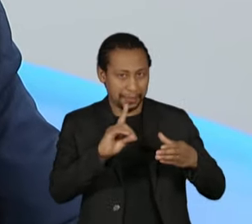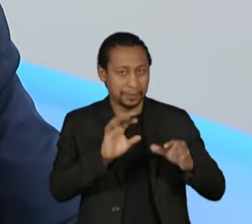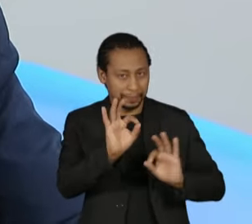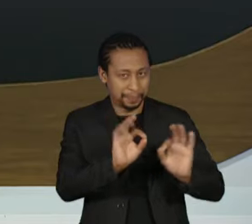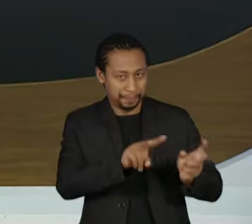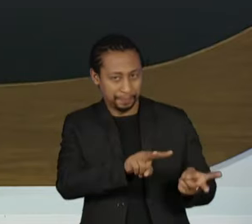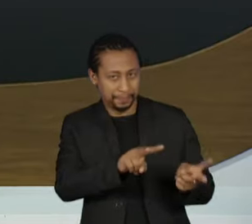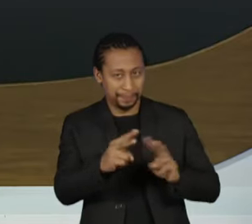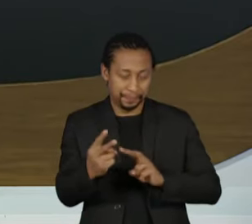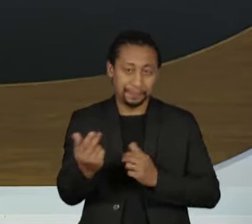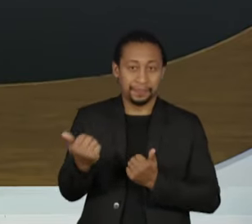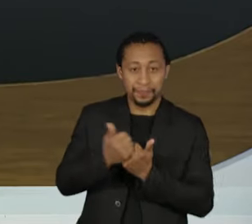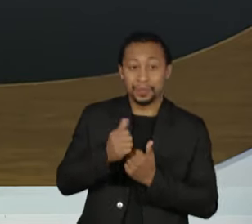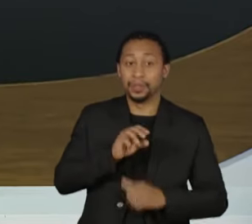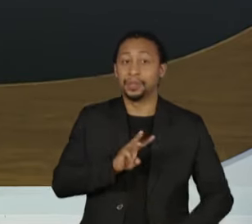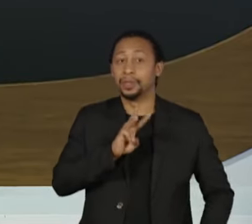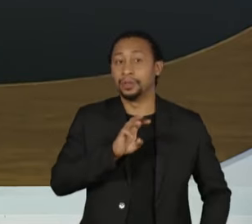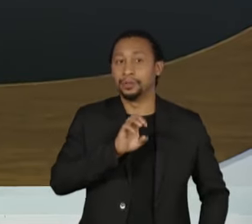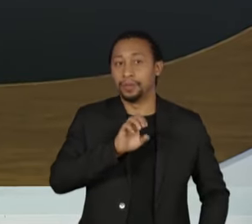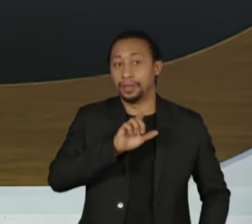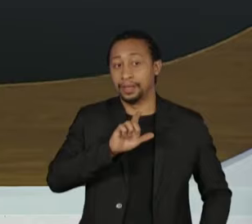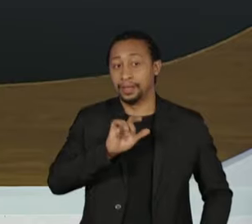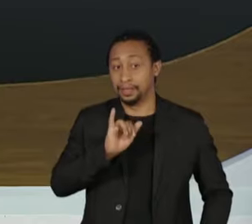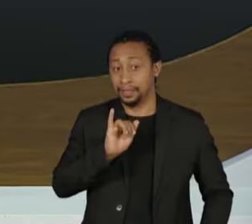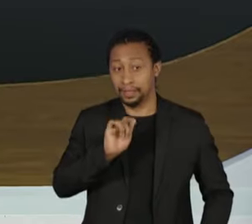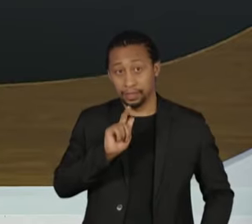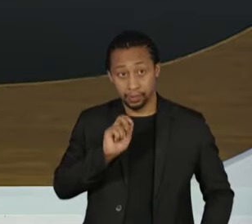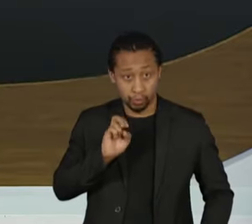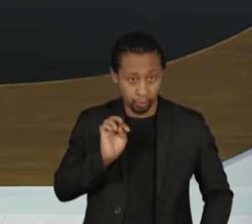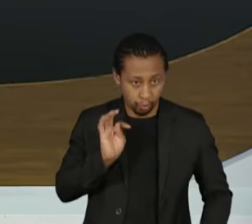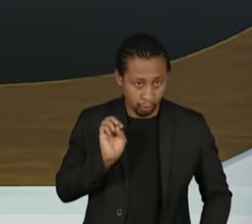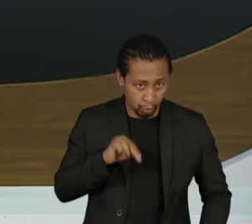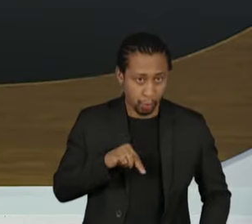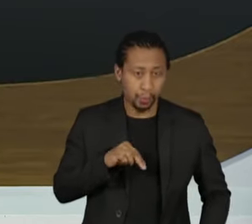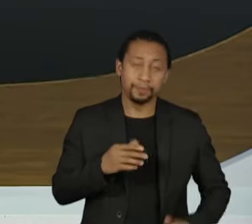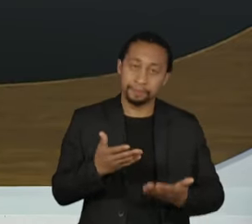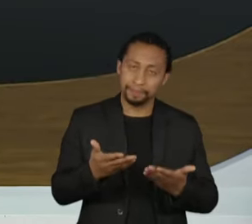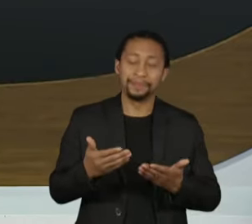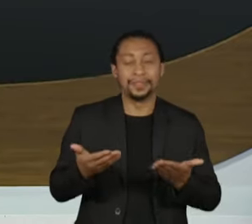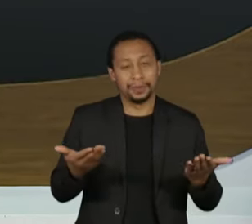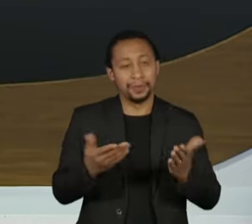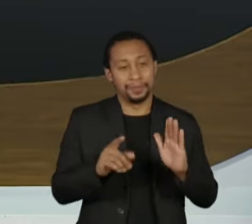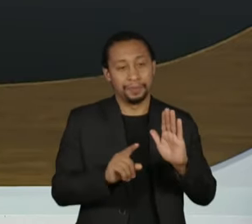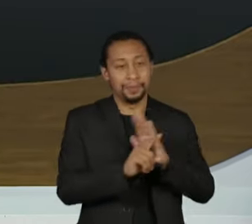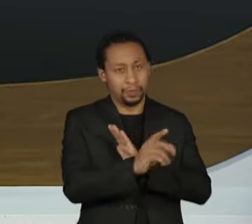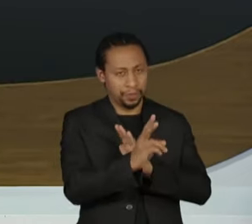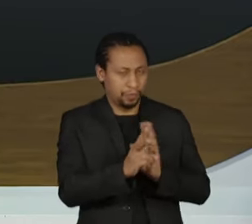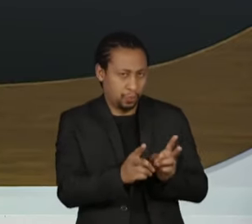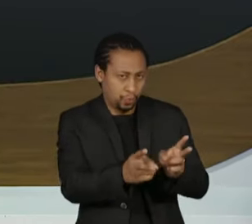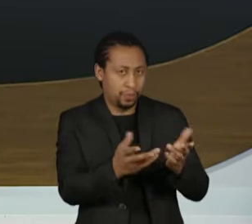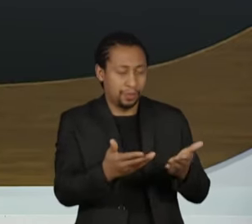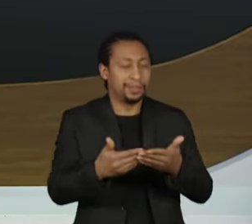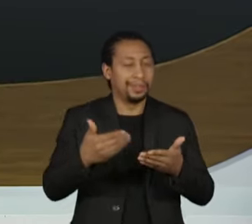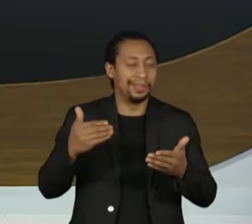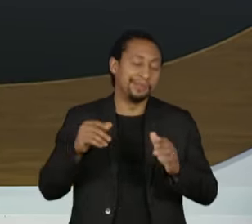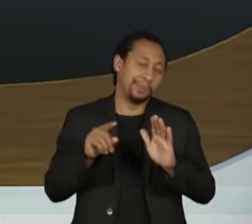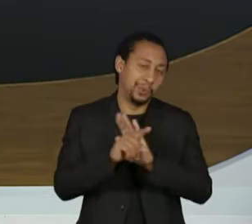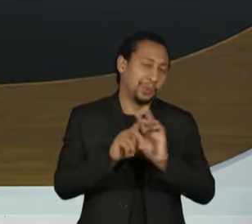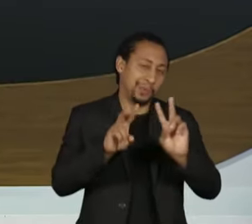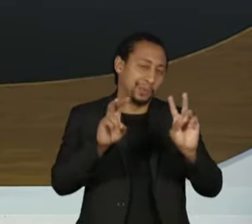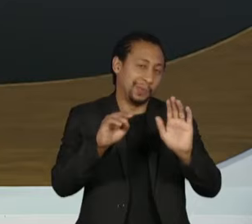Dias. Vou continuar na linha do que a Vitória perguntou e o que a Raquel trouxe antes também, quando ela citou Pércio Arida e outros.